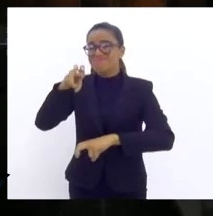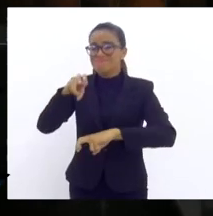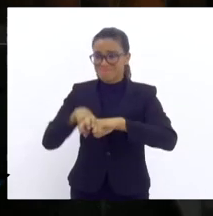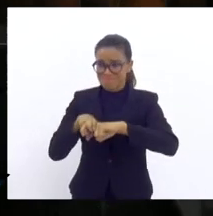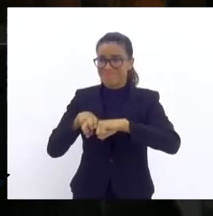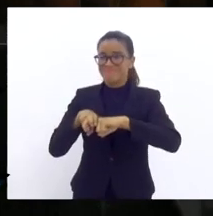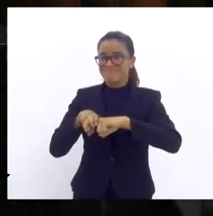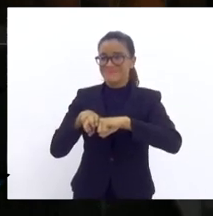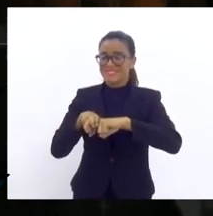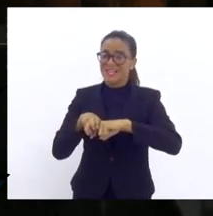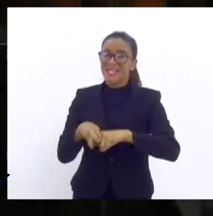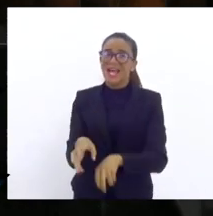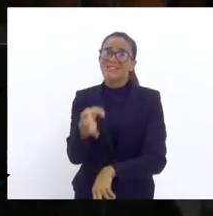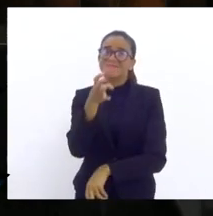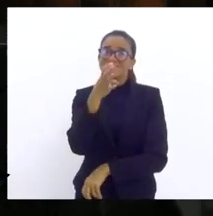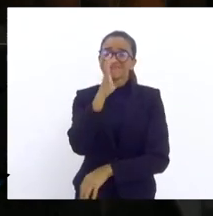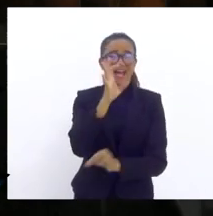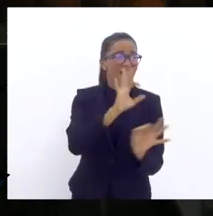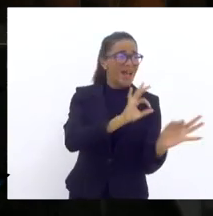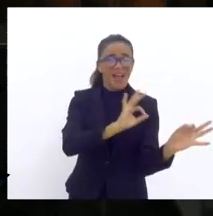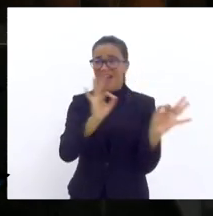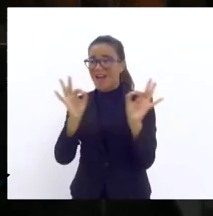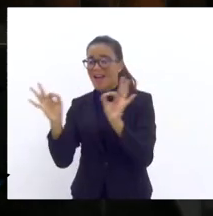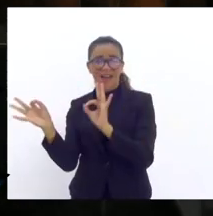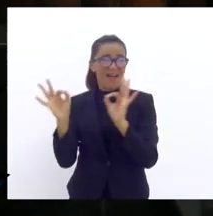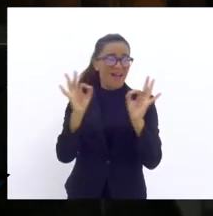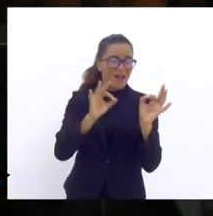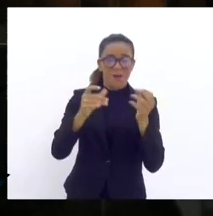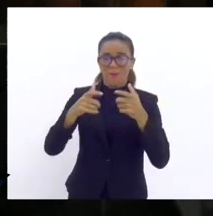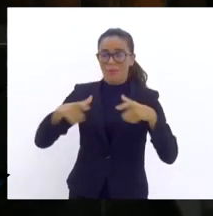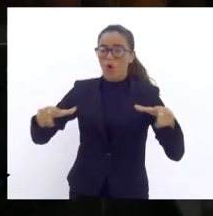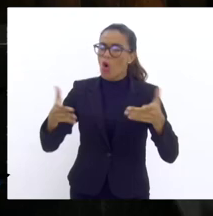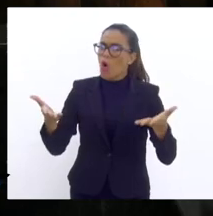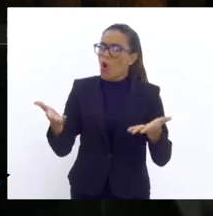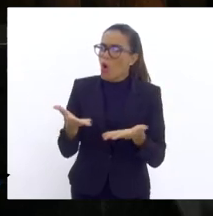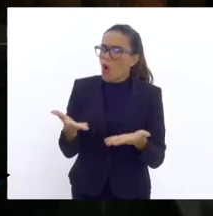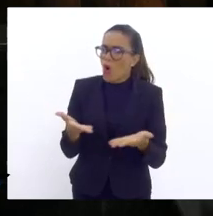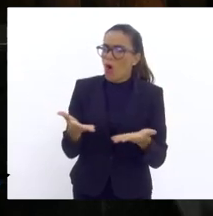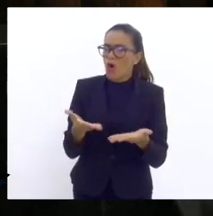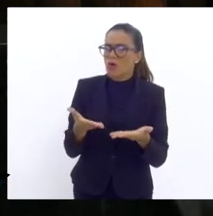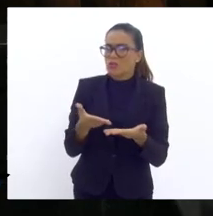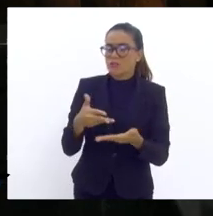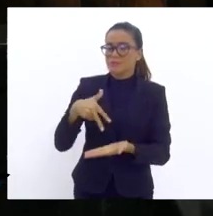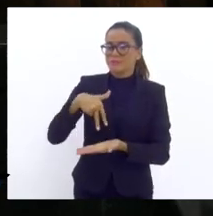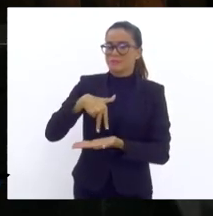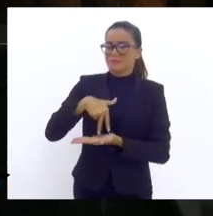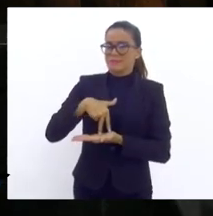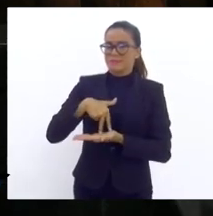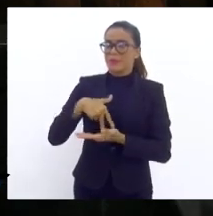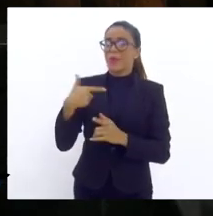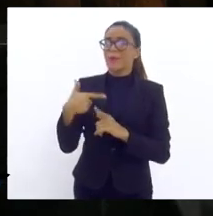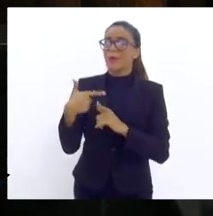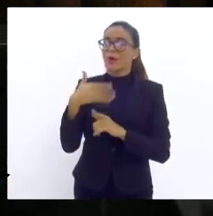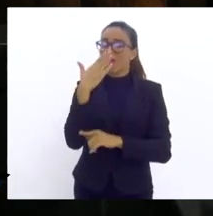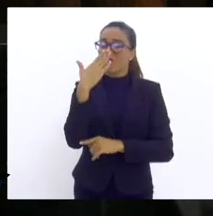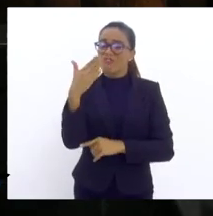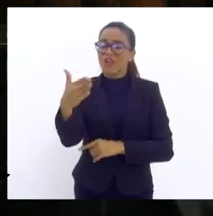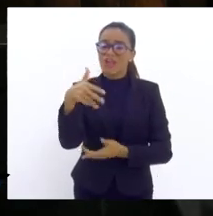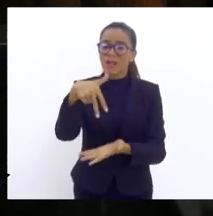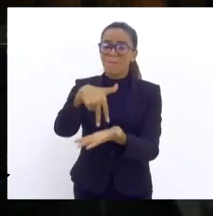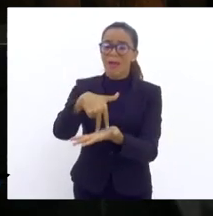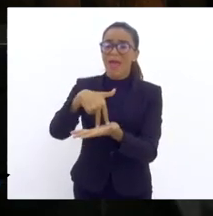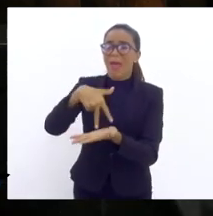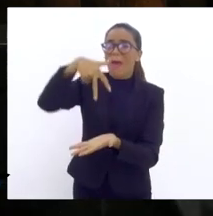Mas, todos nós que vamos ao Maracanã, hoje, a gente vê o jogo em pé. porque os da frente assistem o jogo em pé,